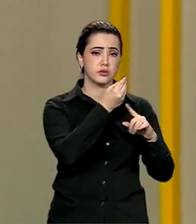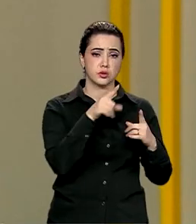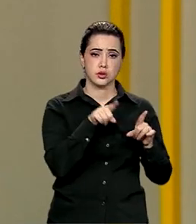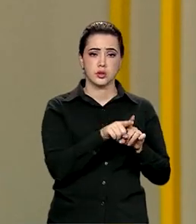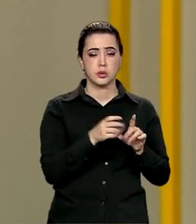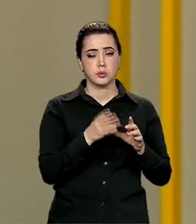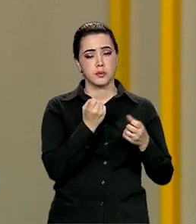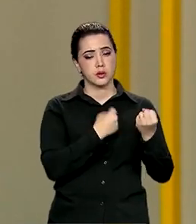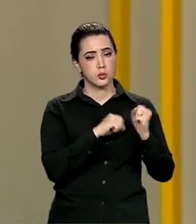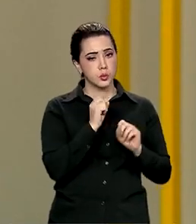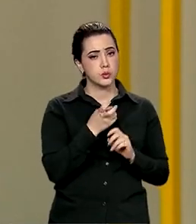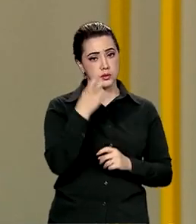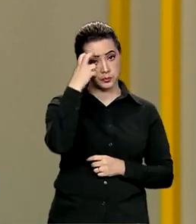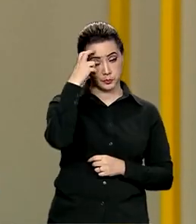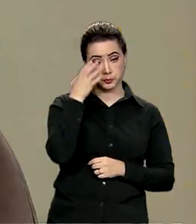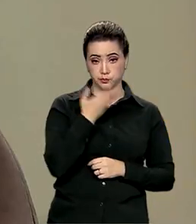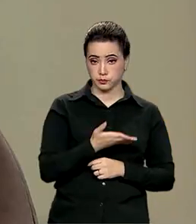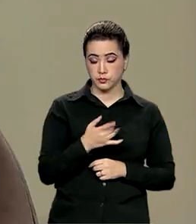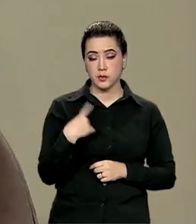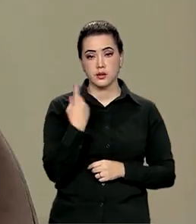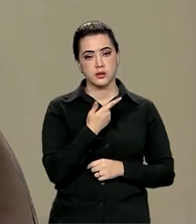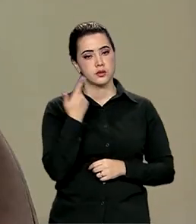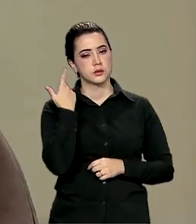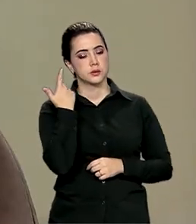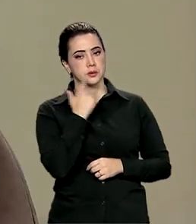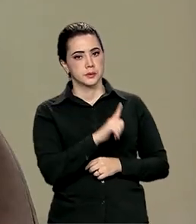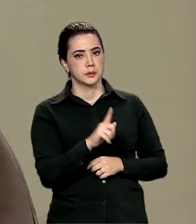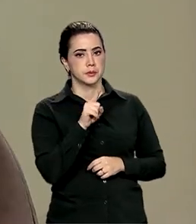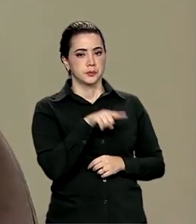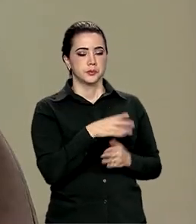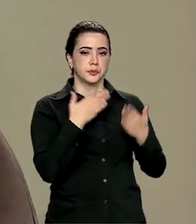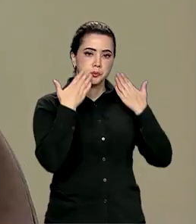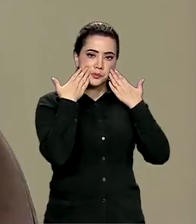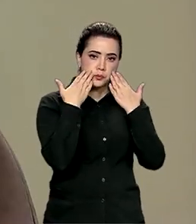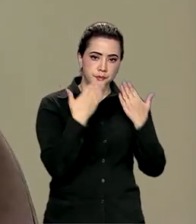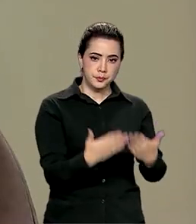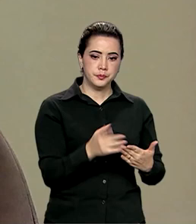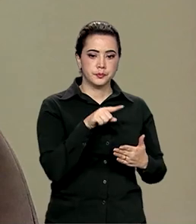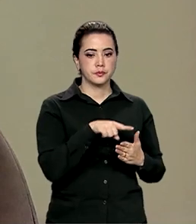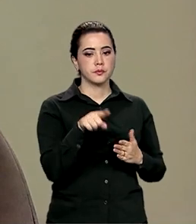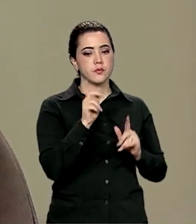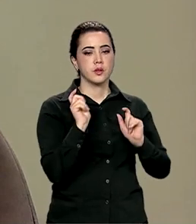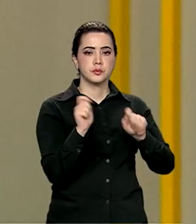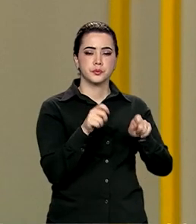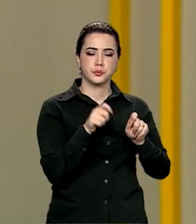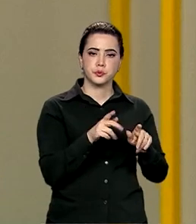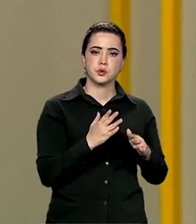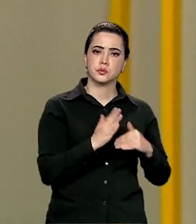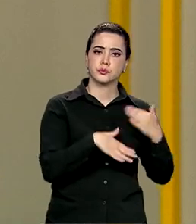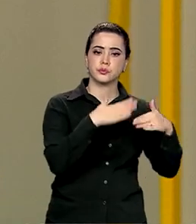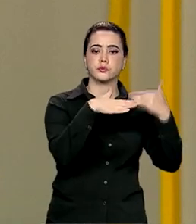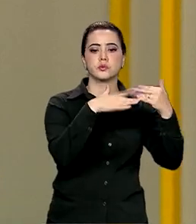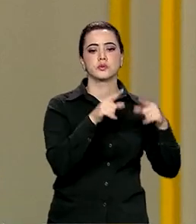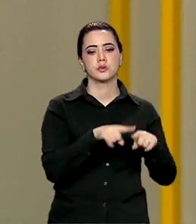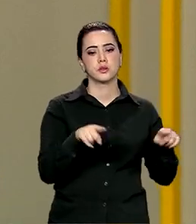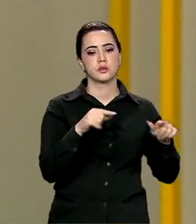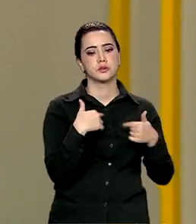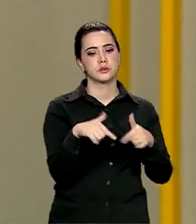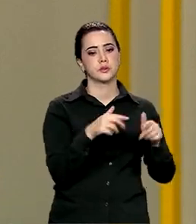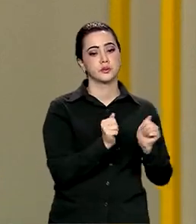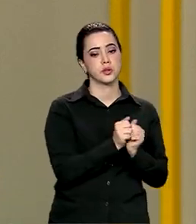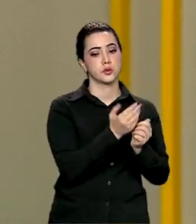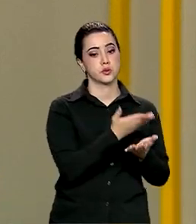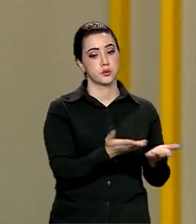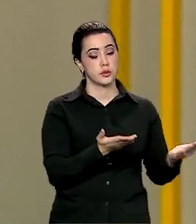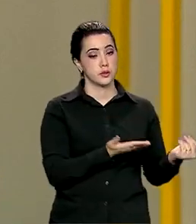cultural. Então, se a gente consegue apresentar essa potência como possibilidade e trabalhar junto com esse